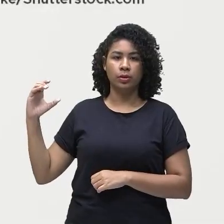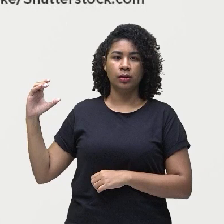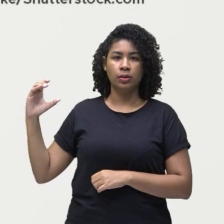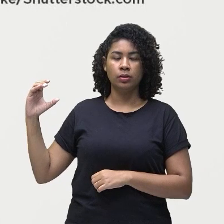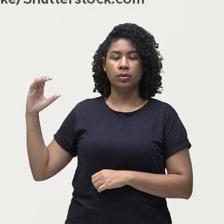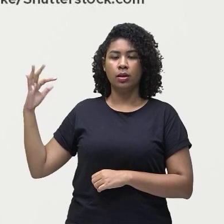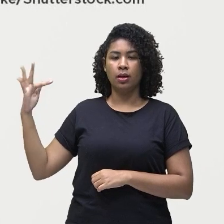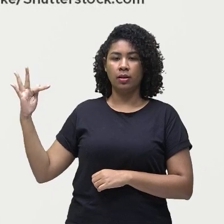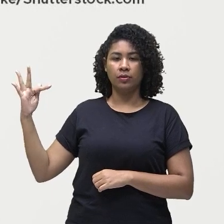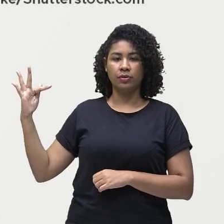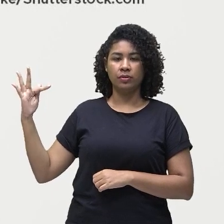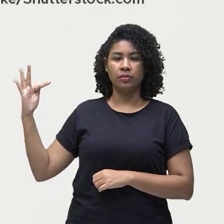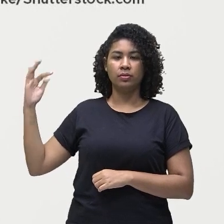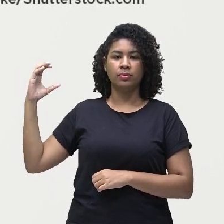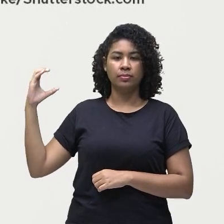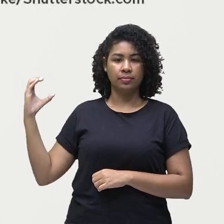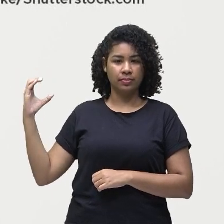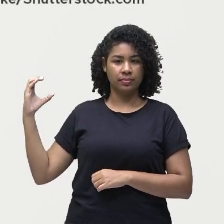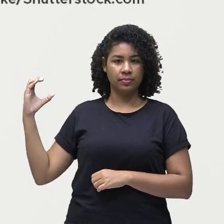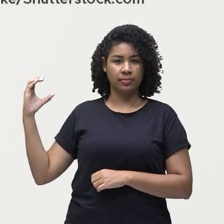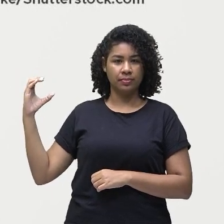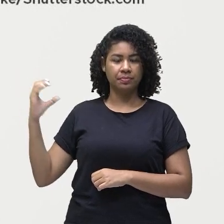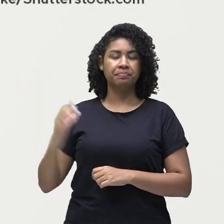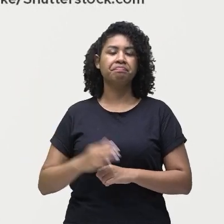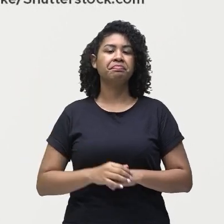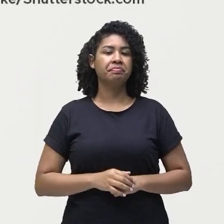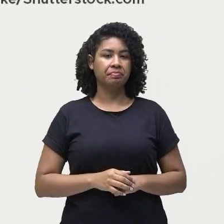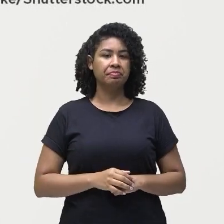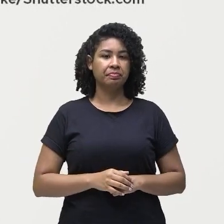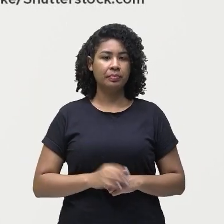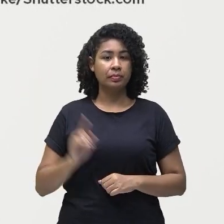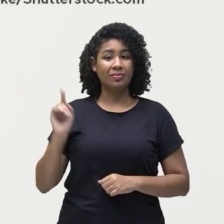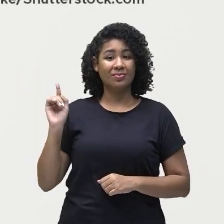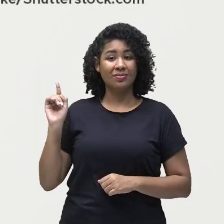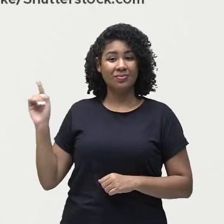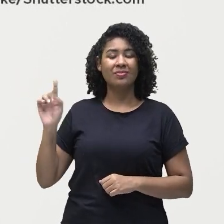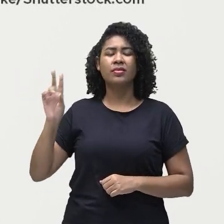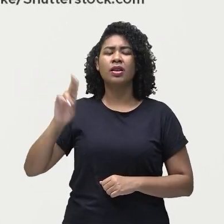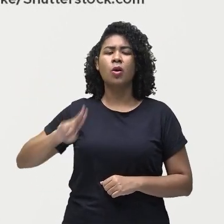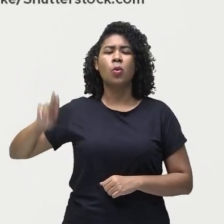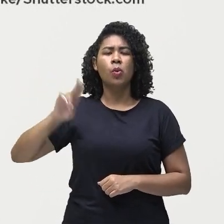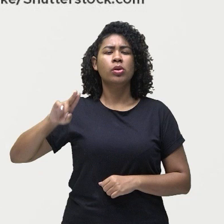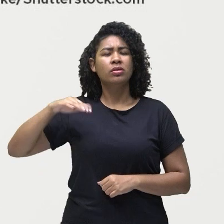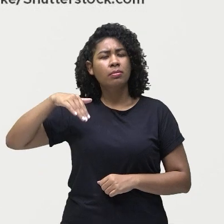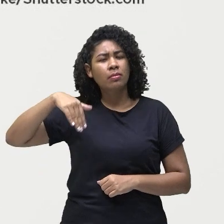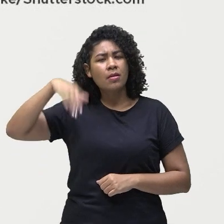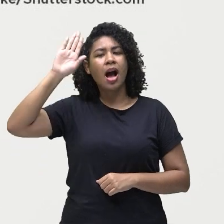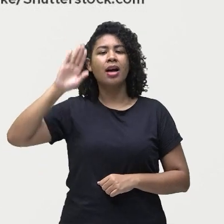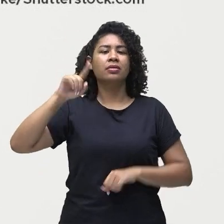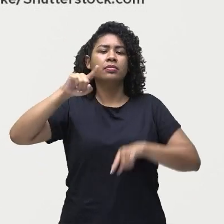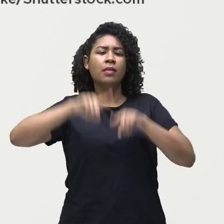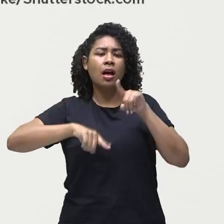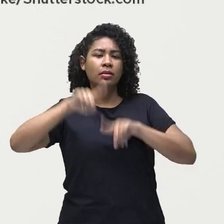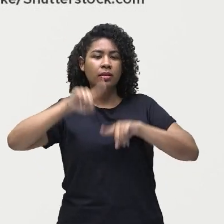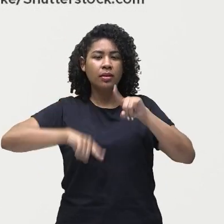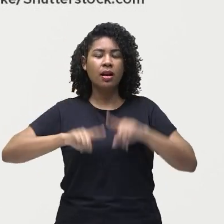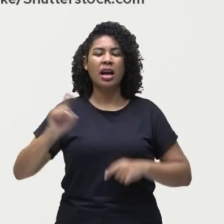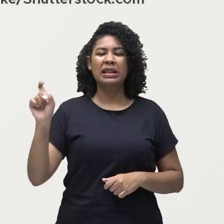ou clorofluorcarboneto, que ele é muito utilizado nesses aparelhos,